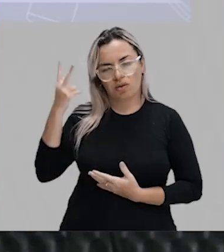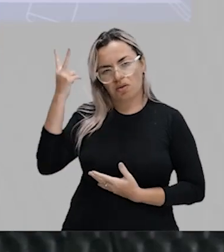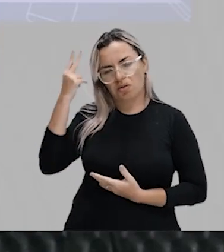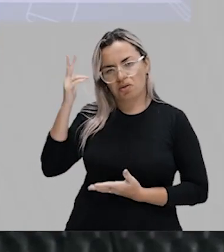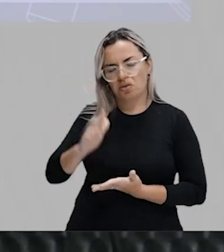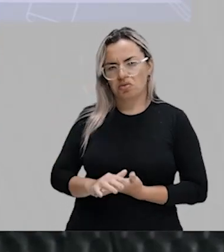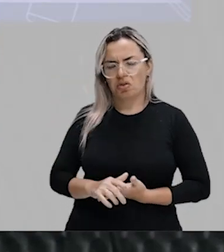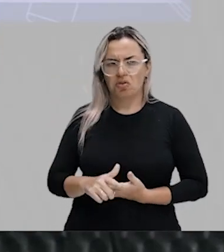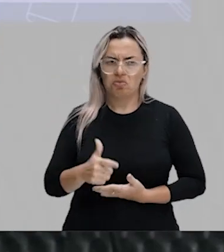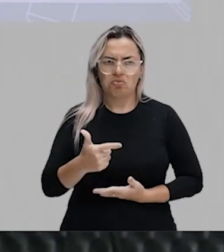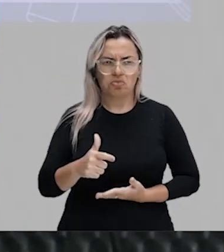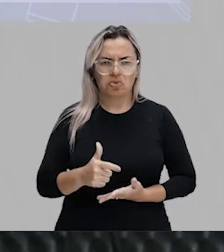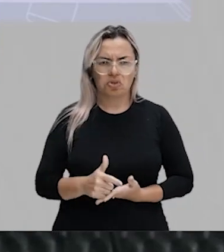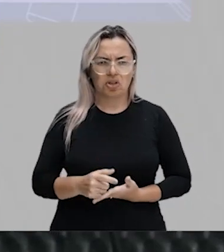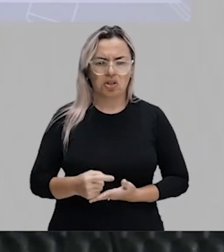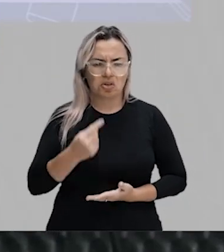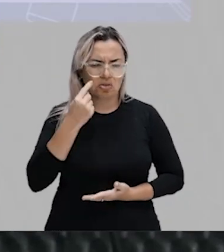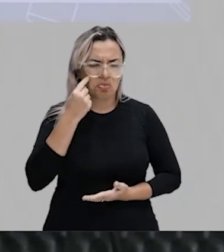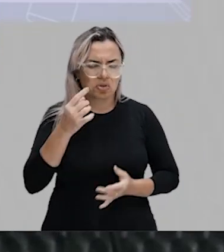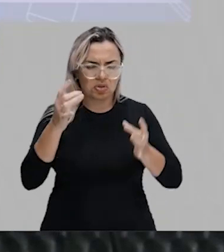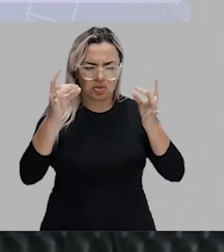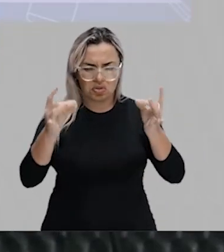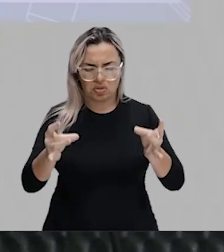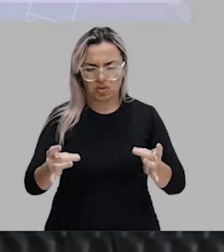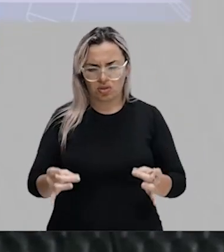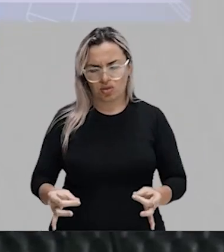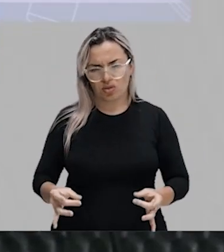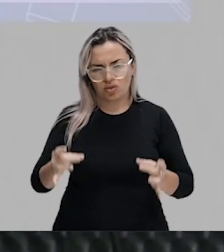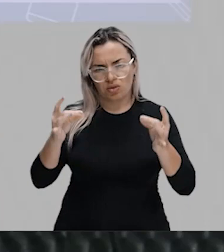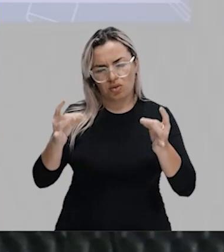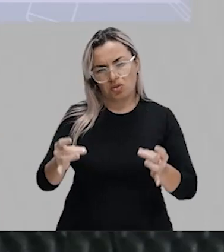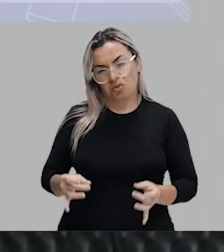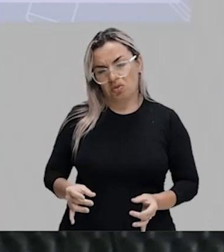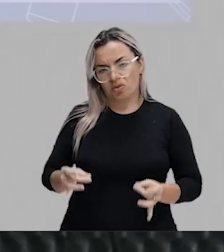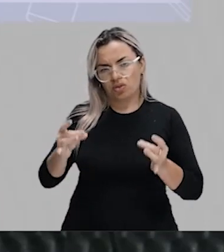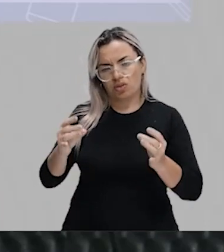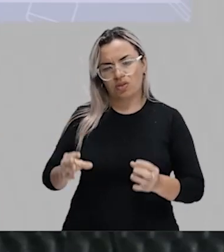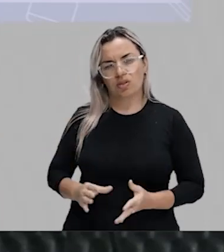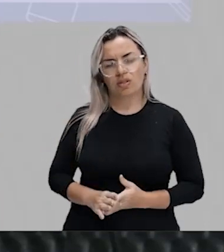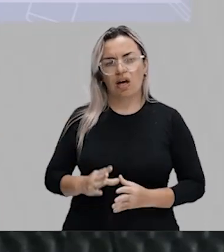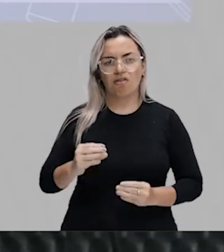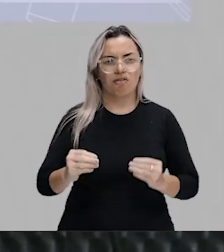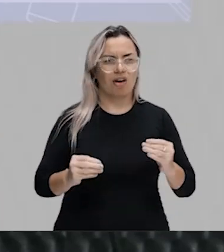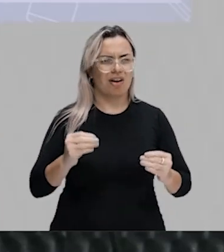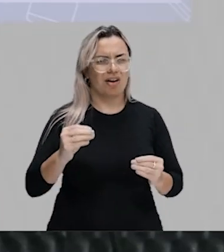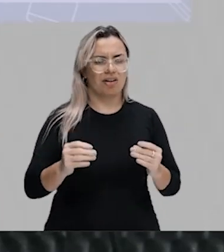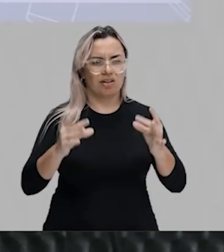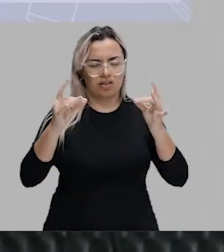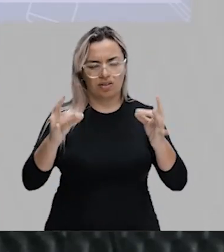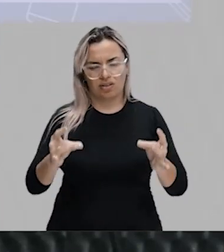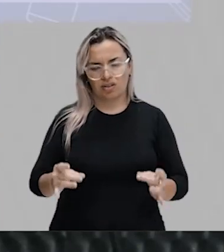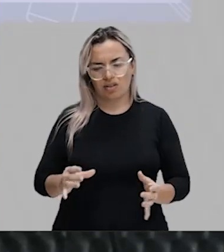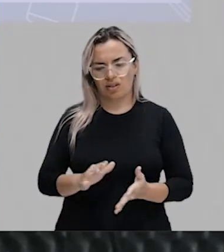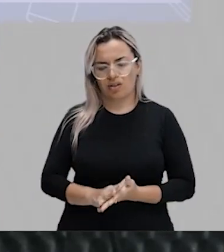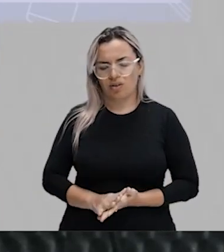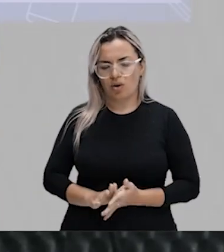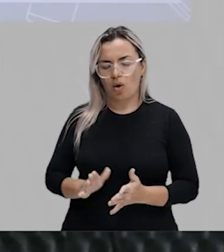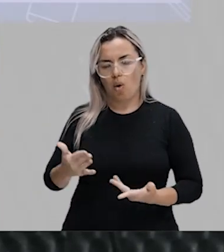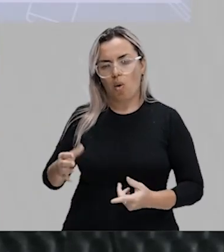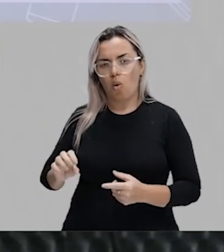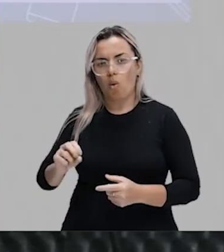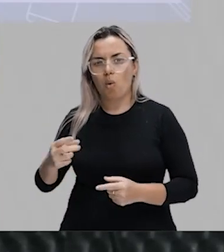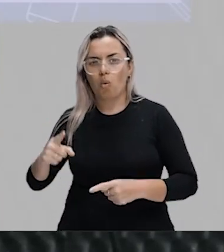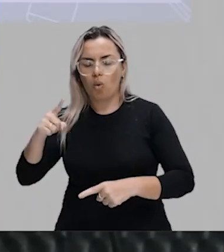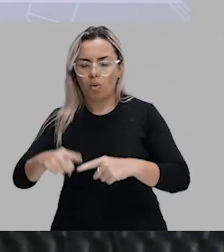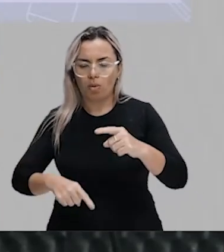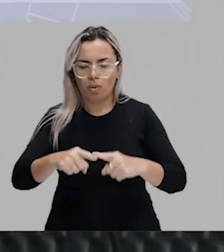Tá? Então, quando eu não observo os detalhes de um determinado assunto. Eu não observo os detalhes de uma determinada coisa.